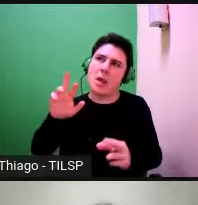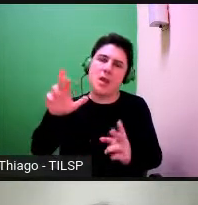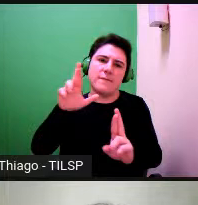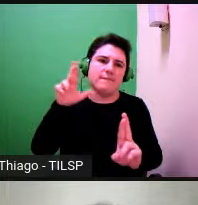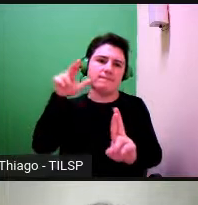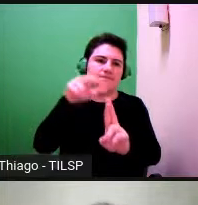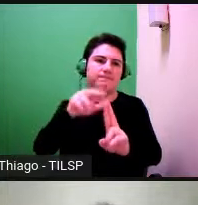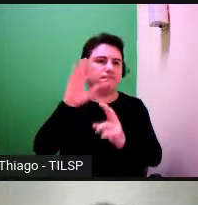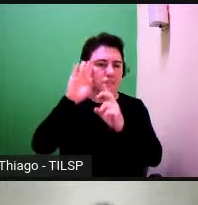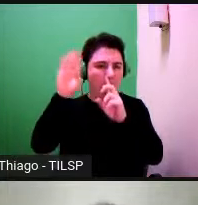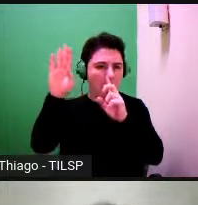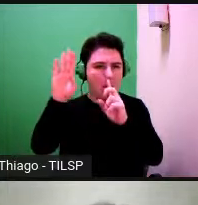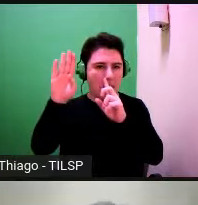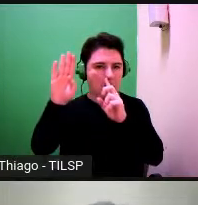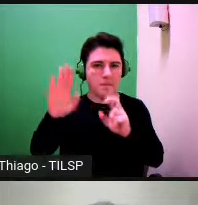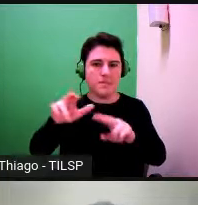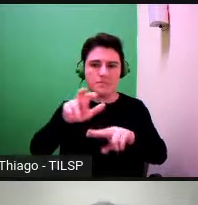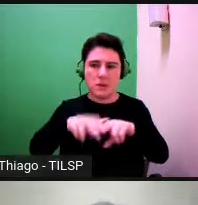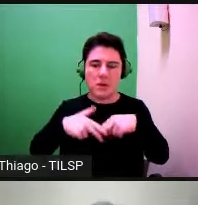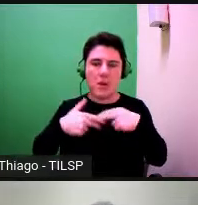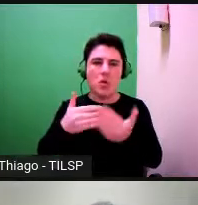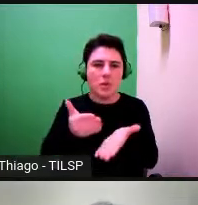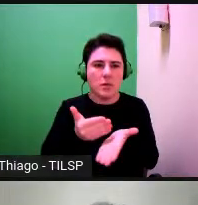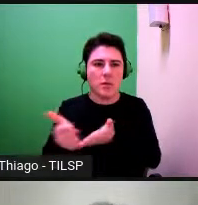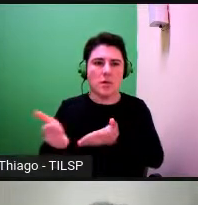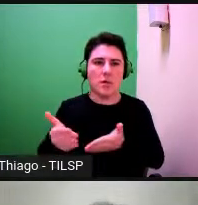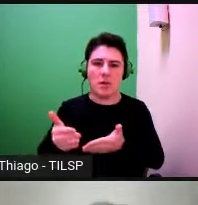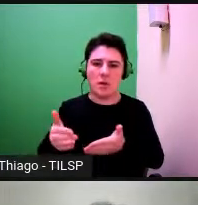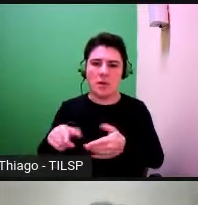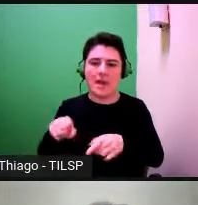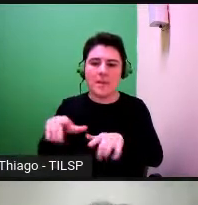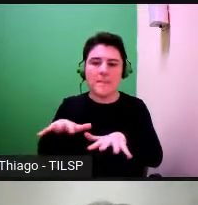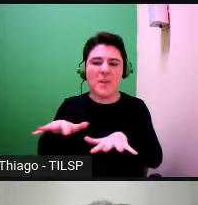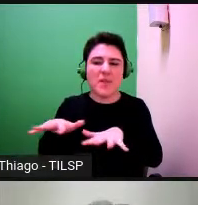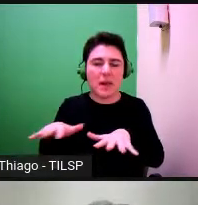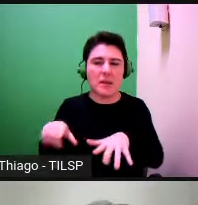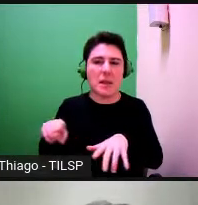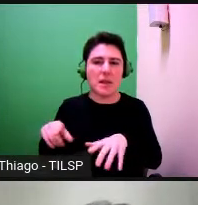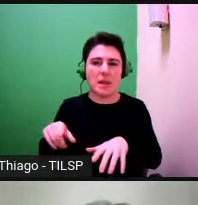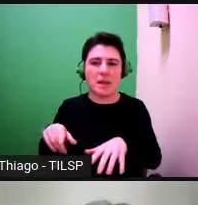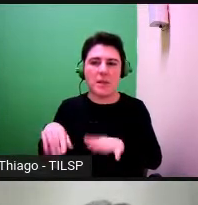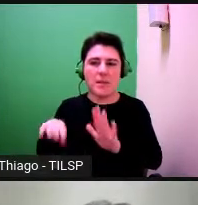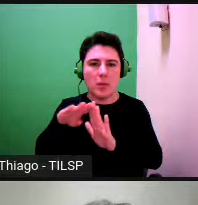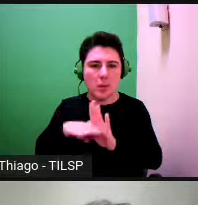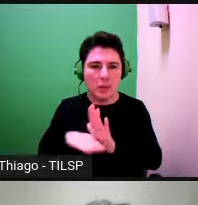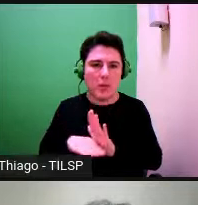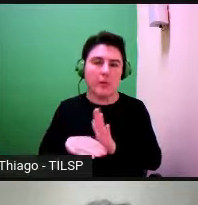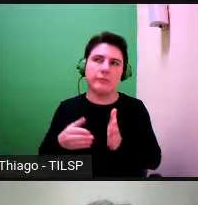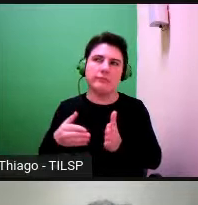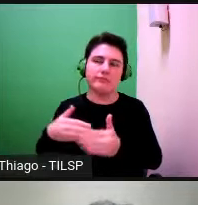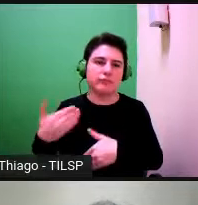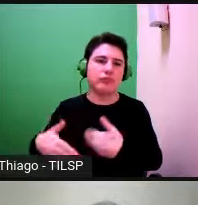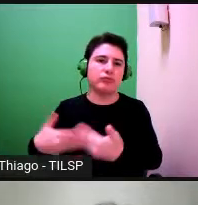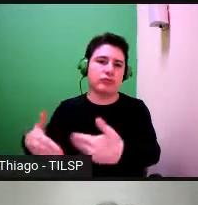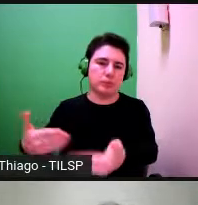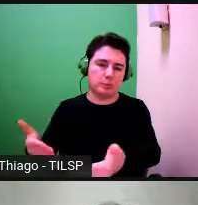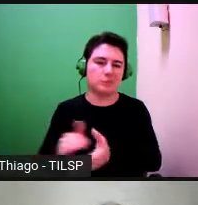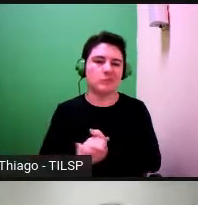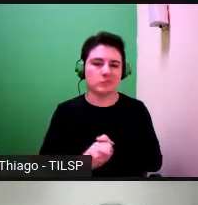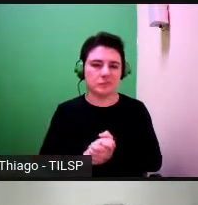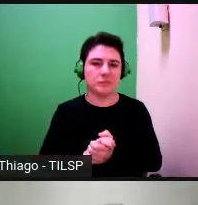desencadear deste movimento, deste programa, que é o interacionismo sociodiscursivo.